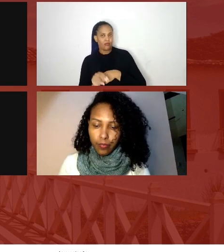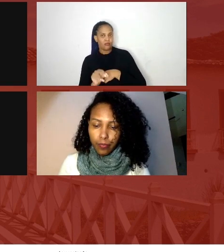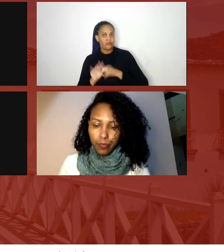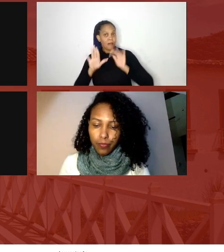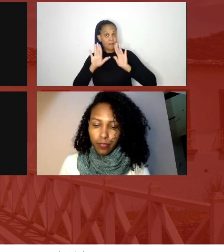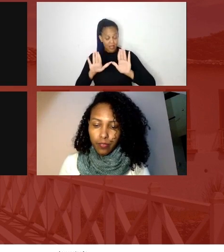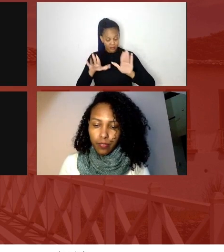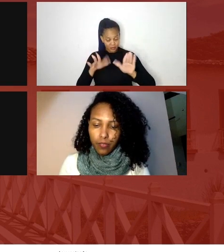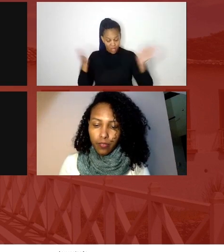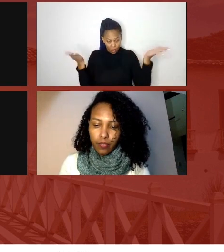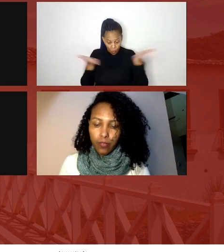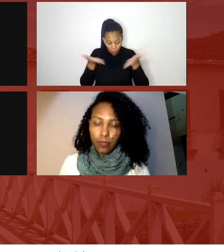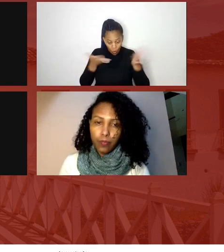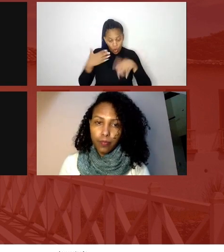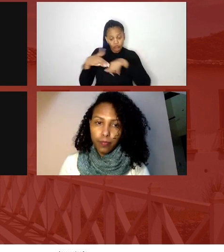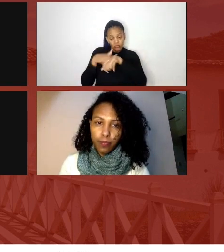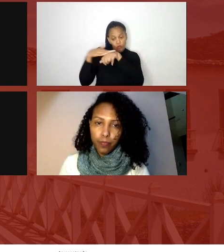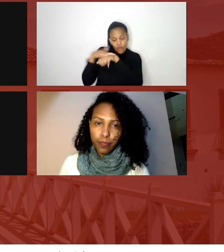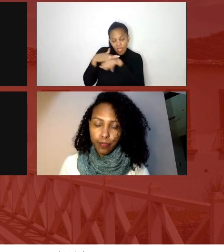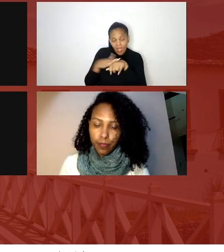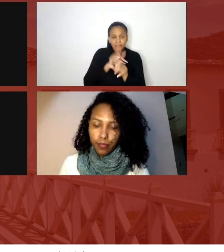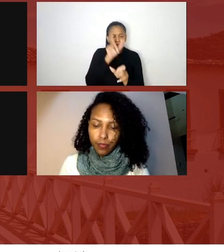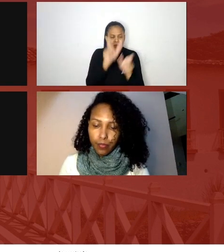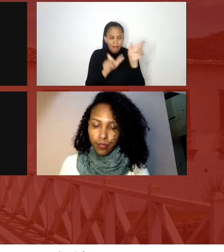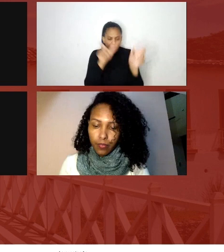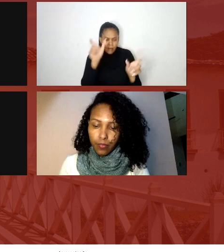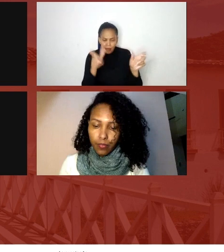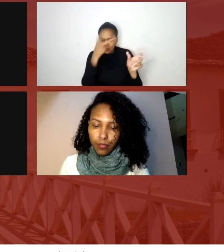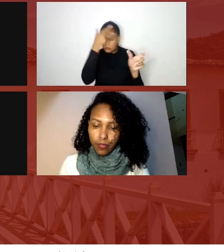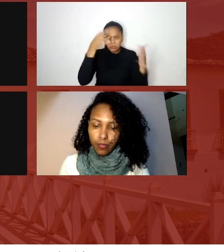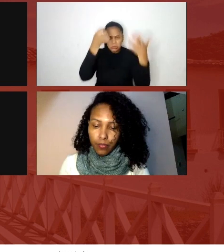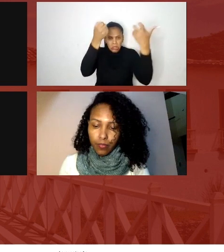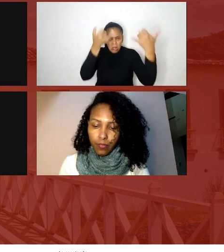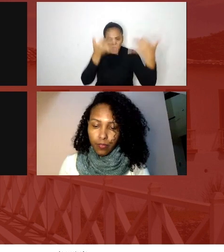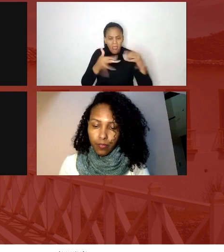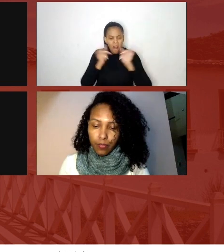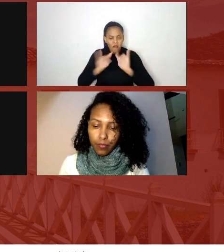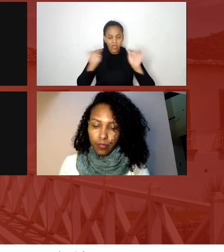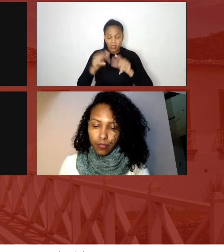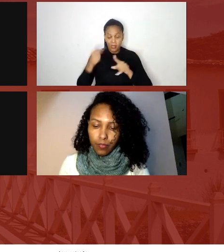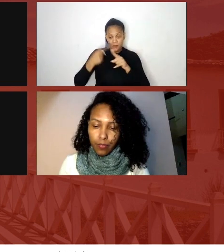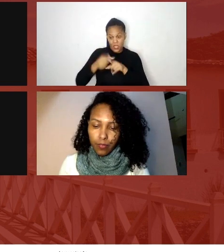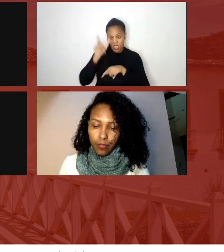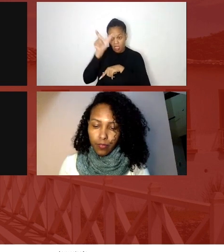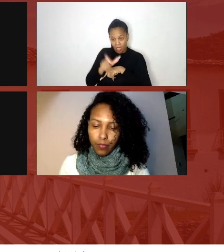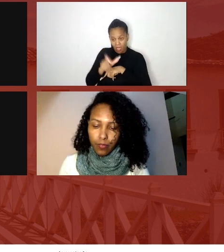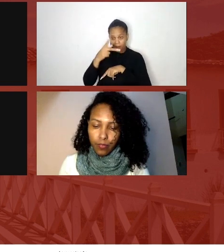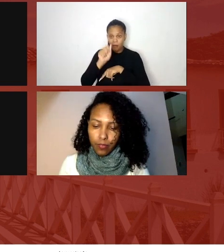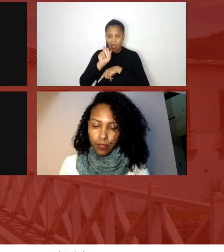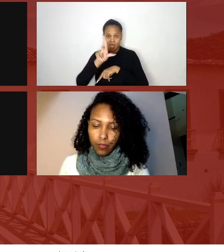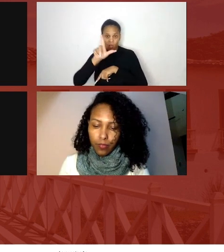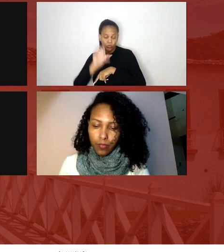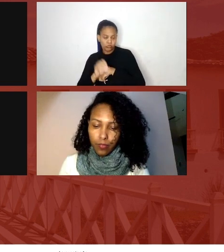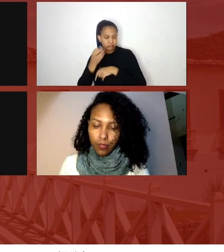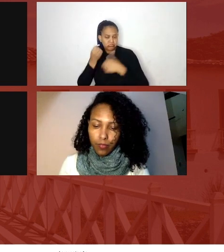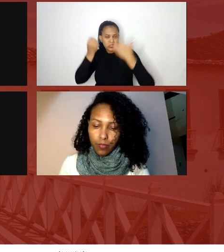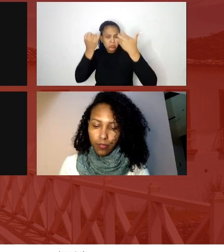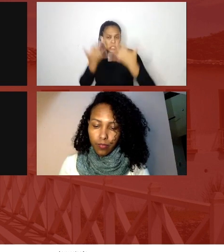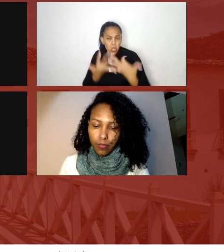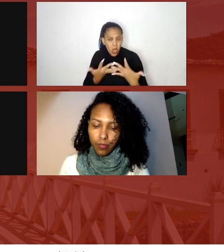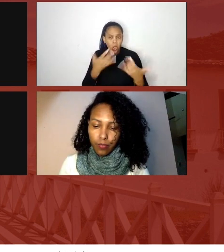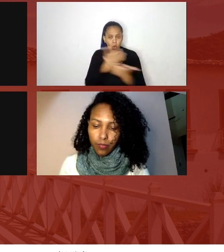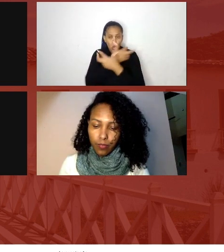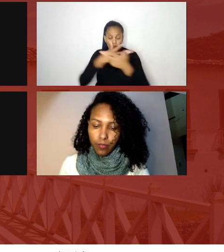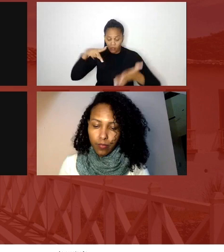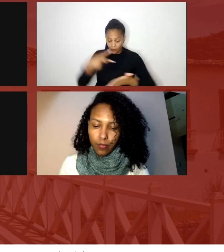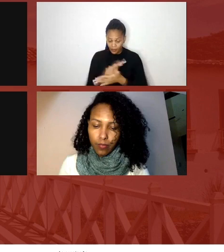conversa com a fala da Elenísia com a fala do Freipal porque o Freipal ele trouxe relatos que está sendo televisionado está sendo